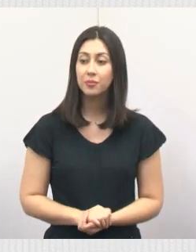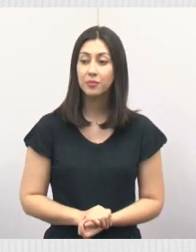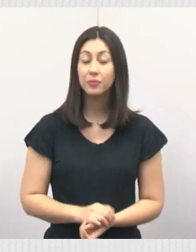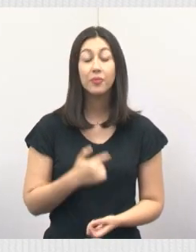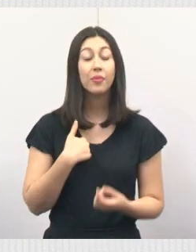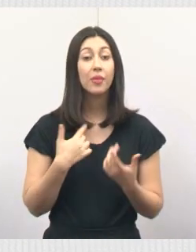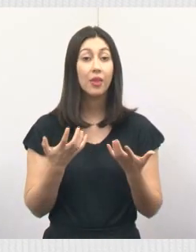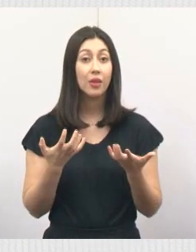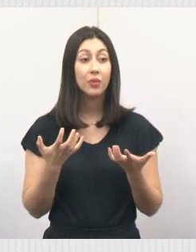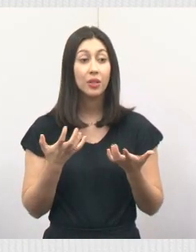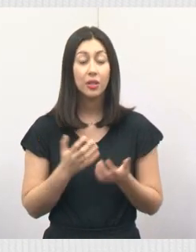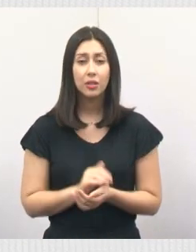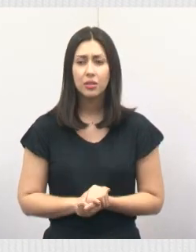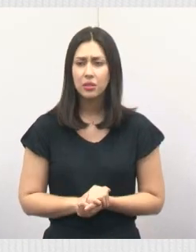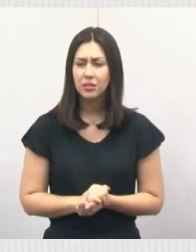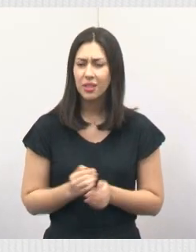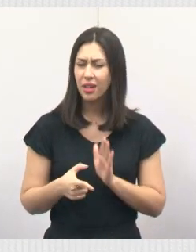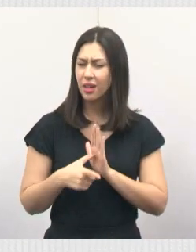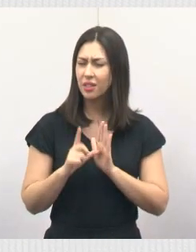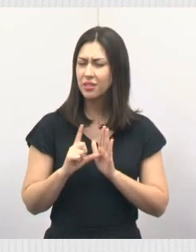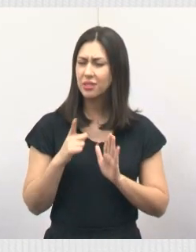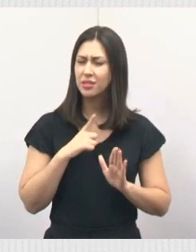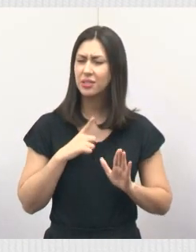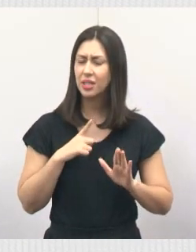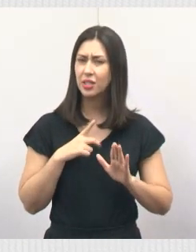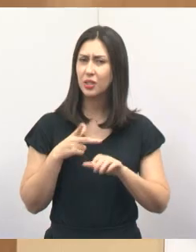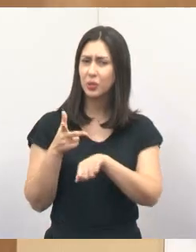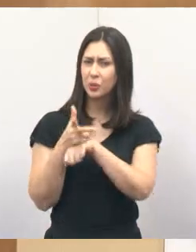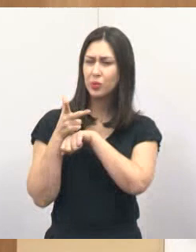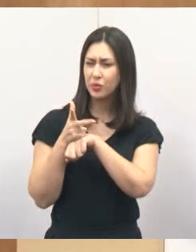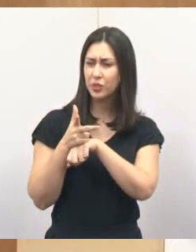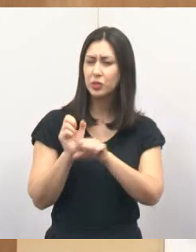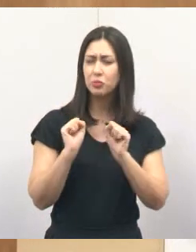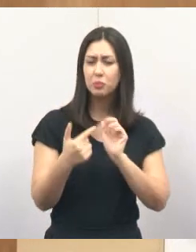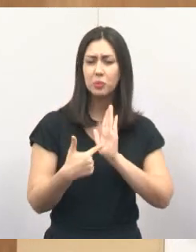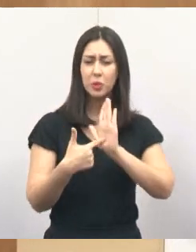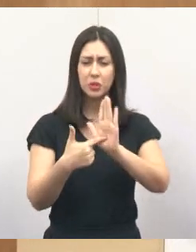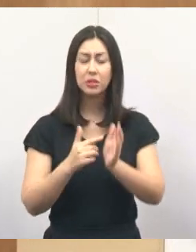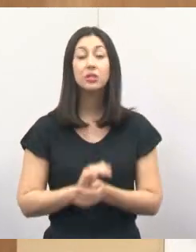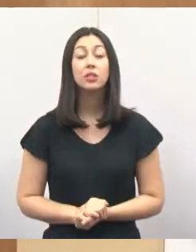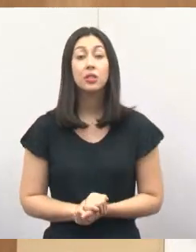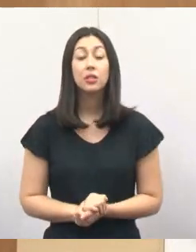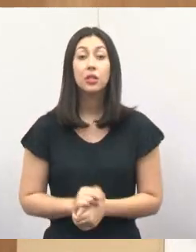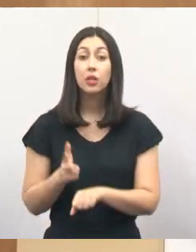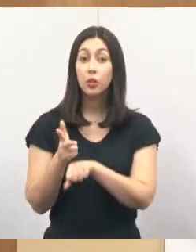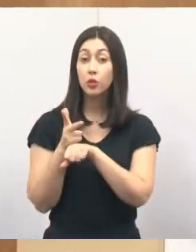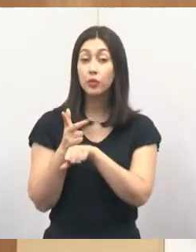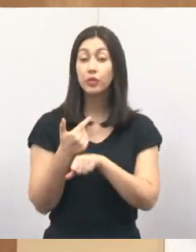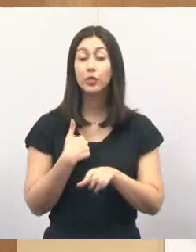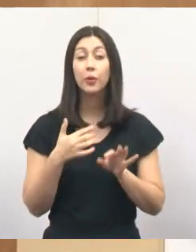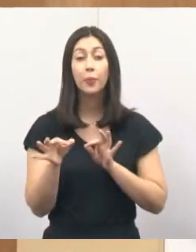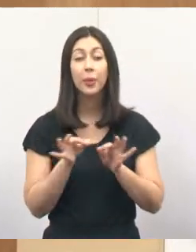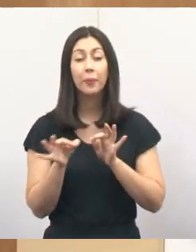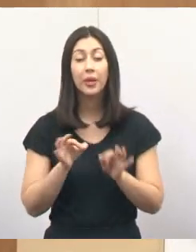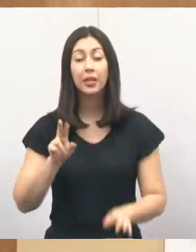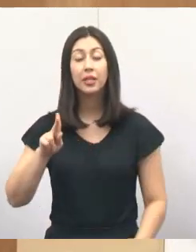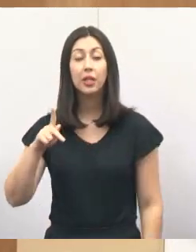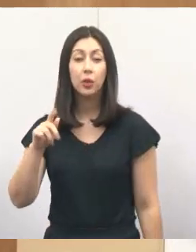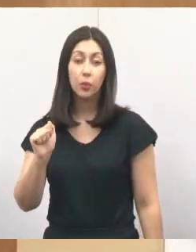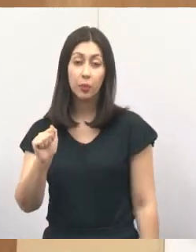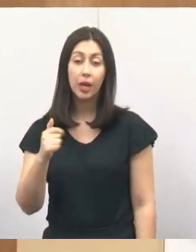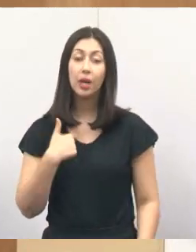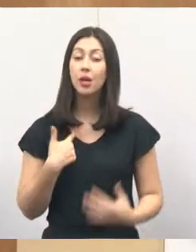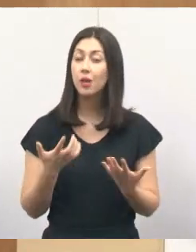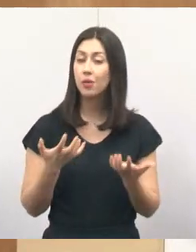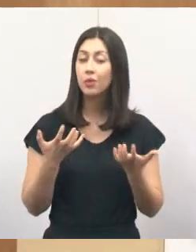Quero que... Acho que antes do slide tem um vídeo, vídeo 3, pode colocar, que é o vídeo que eu fiz lá na UPA. Quero